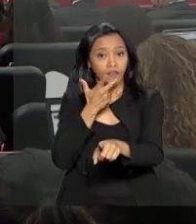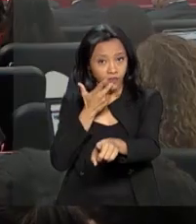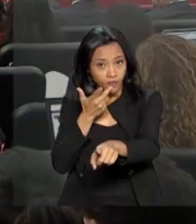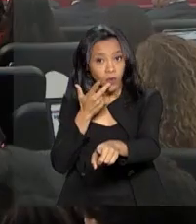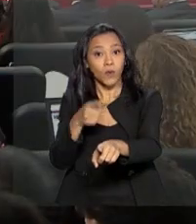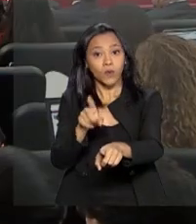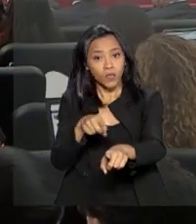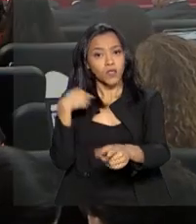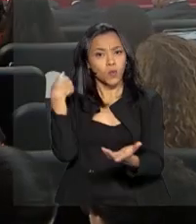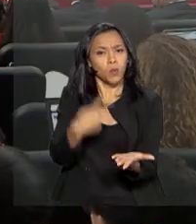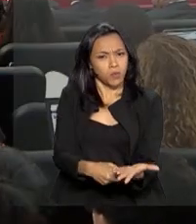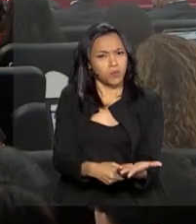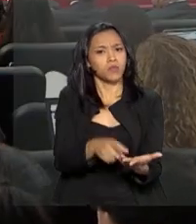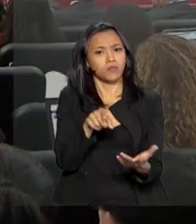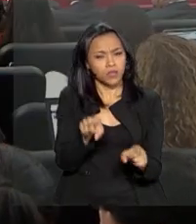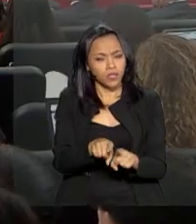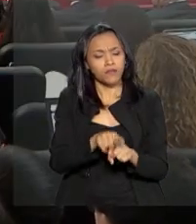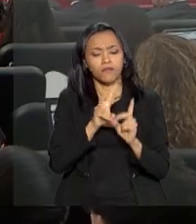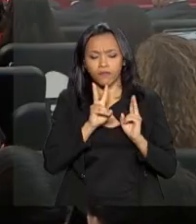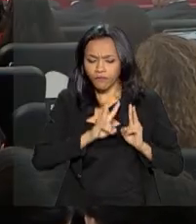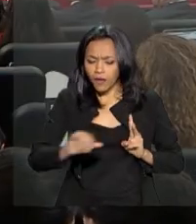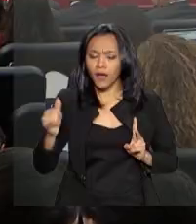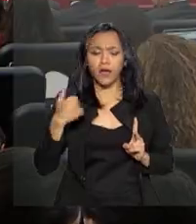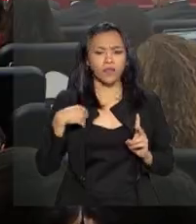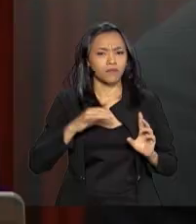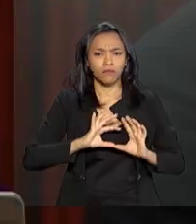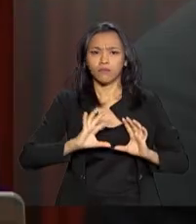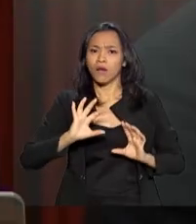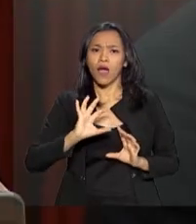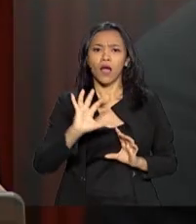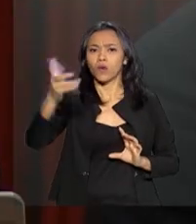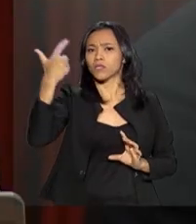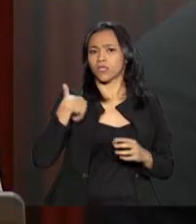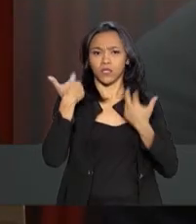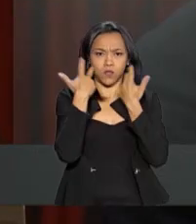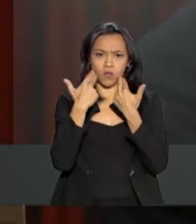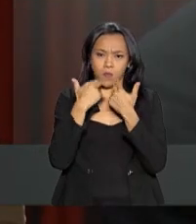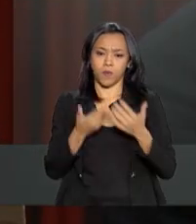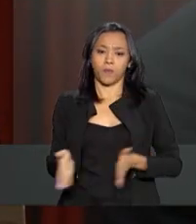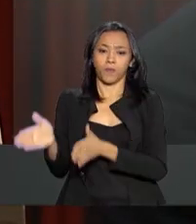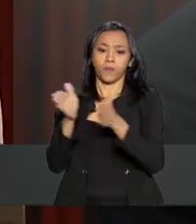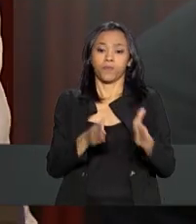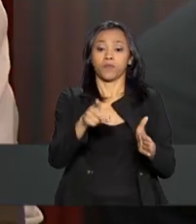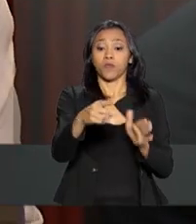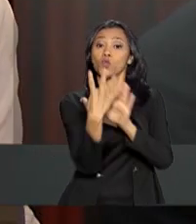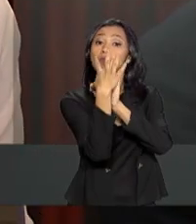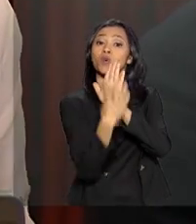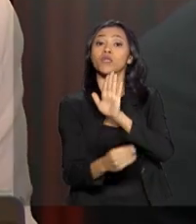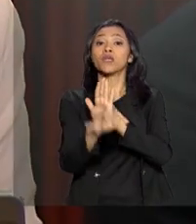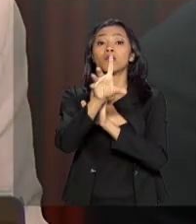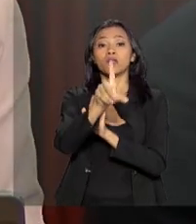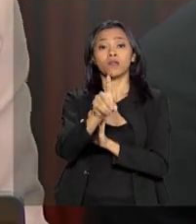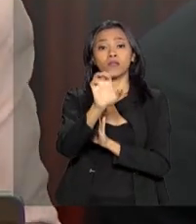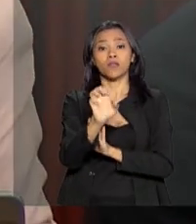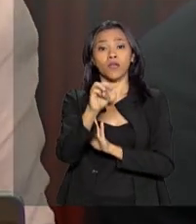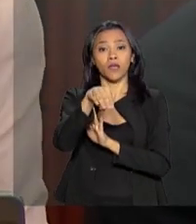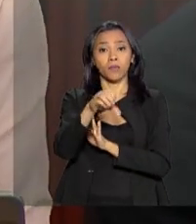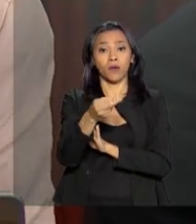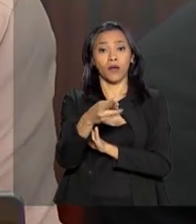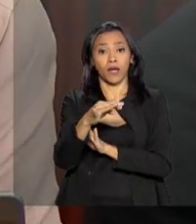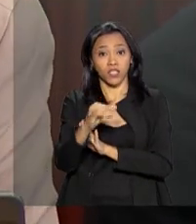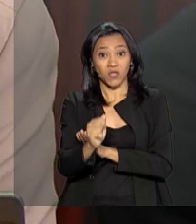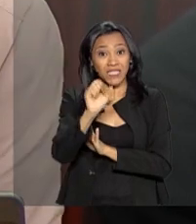eleitoral para que tudo ocorra dentro da normalidade. Uma democracia, ela somente se fortalece se as